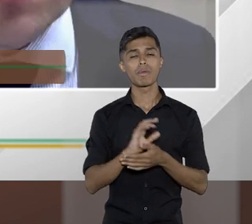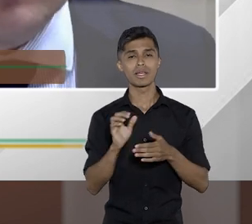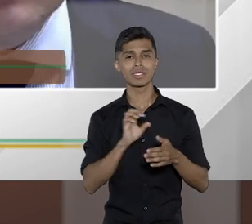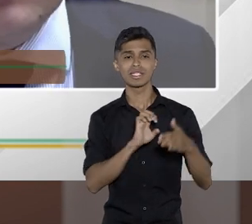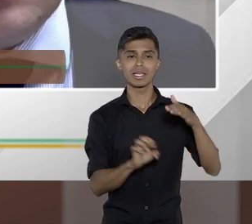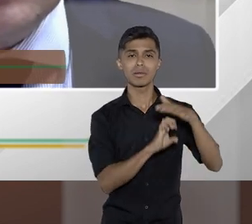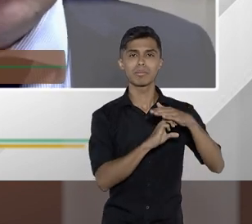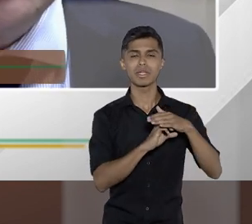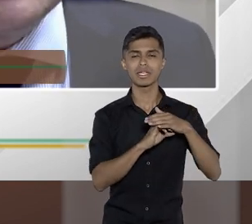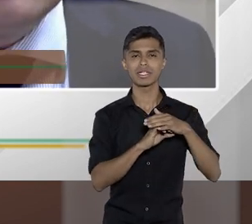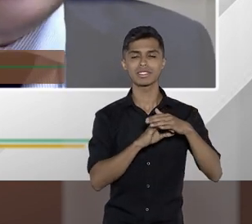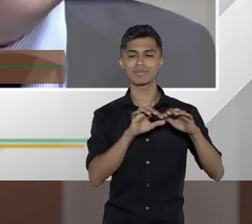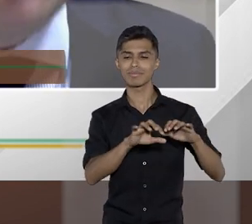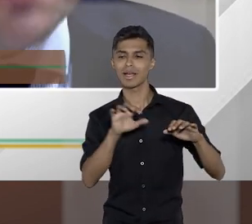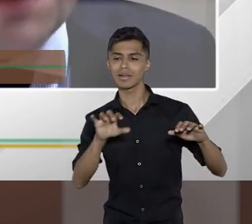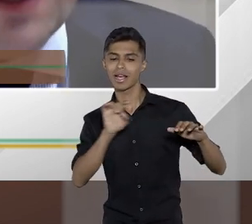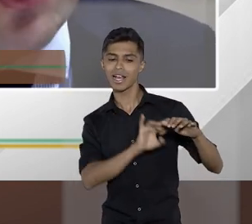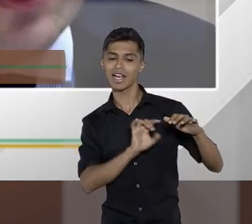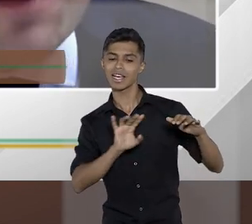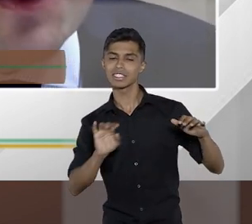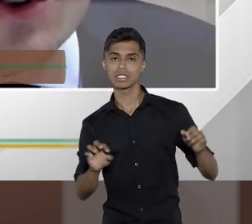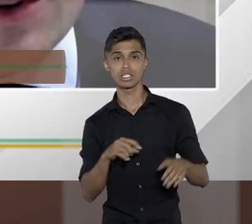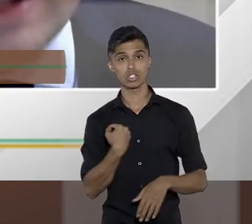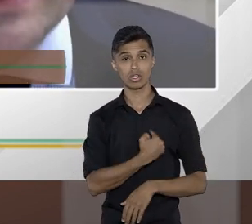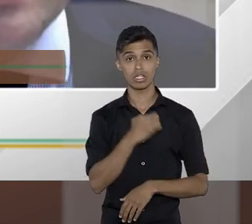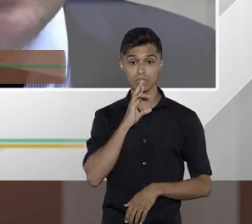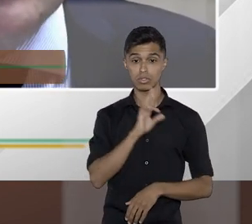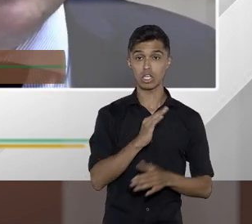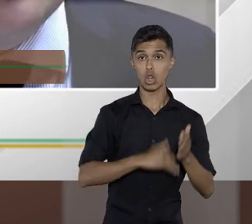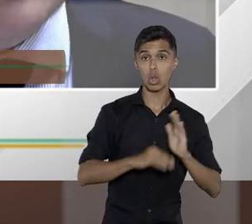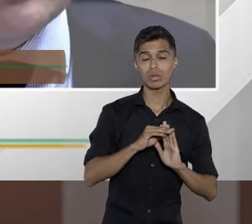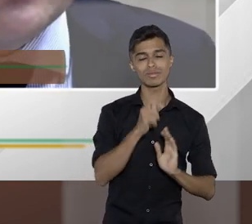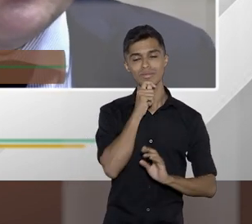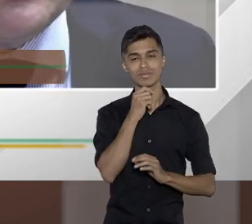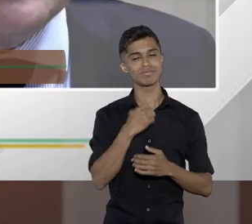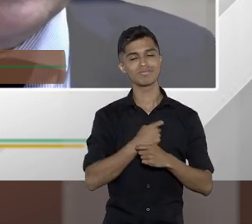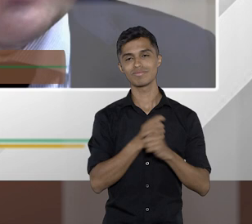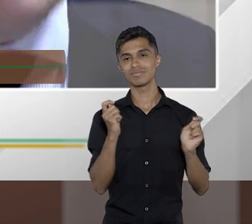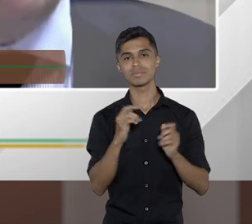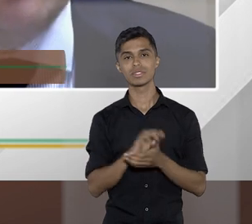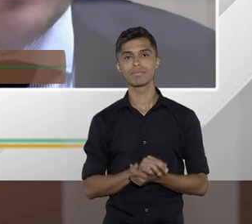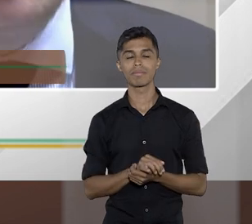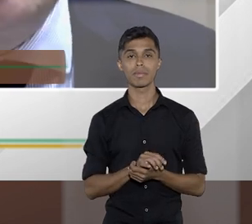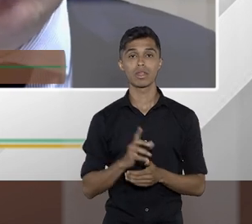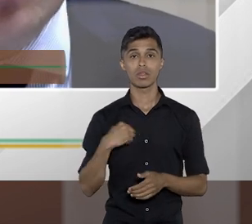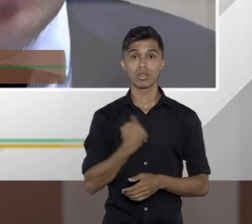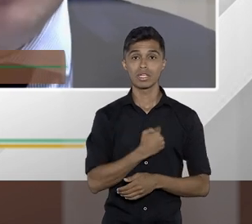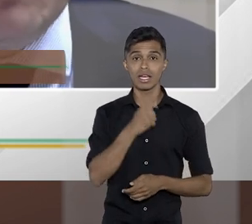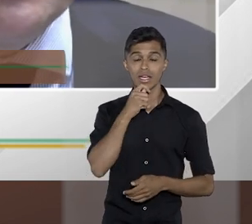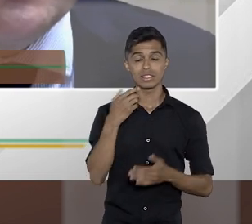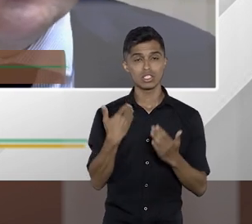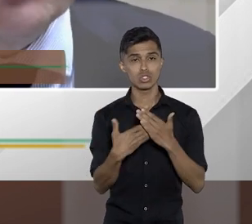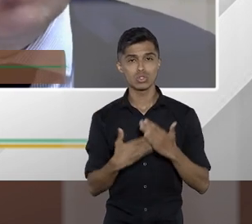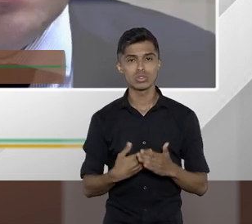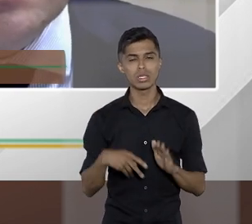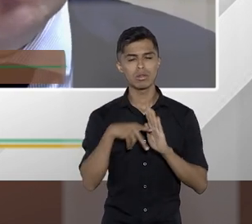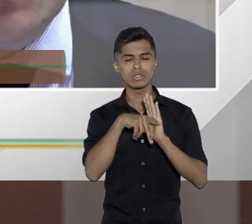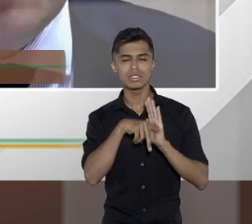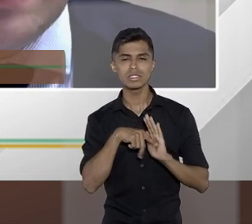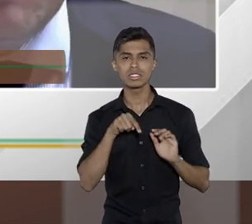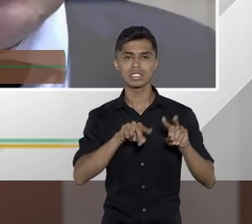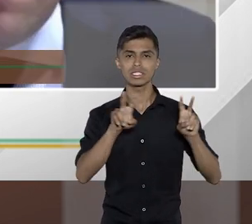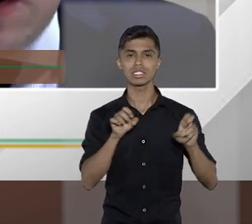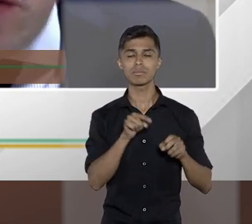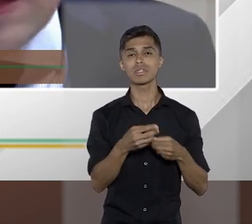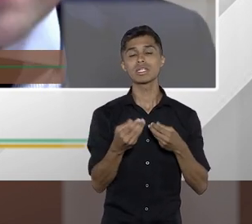caso a caso a gente não tem resposta para tudo não é professor Joanda tanto que a gente está desenvolvendo um estudo uma pesquisa sobre